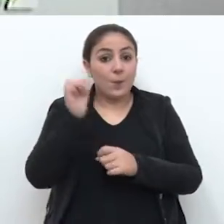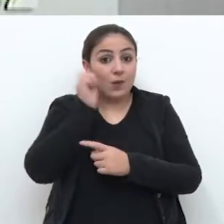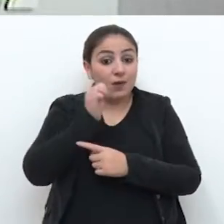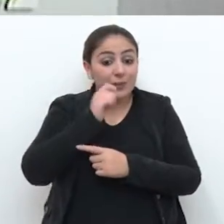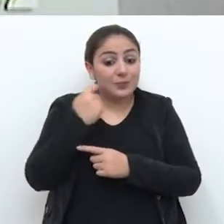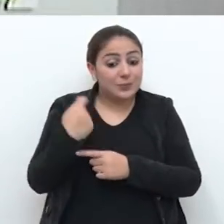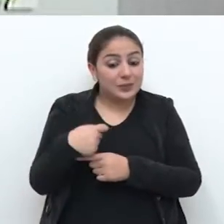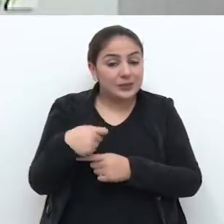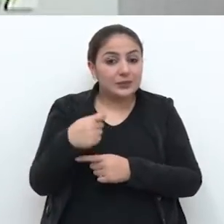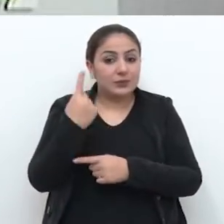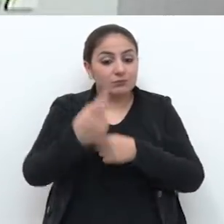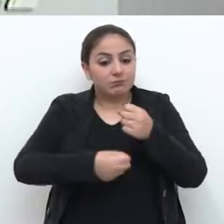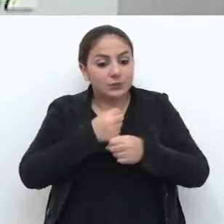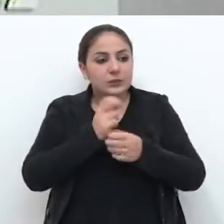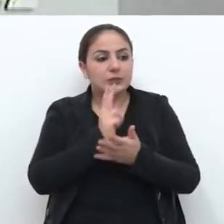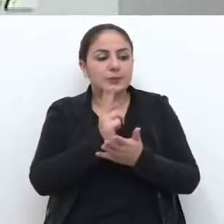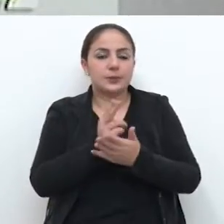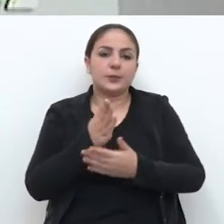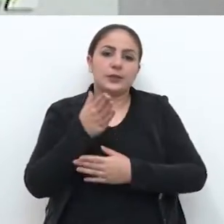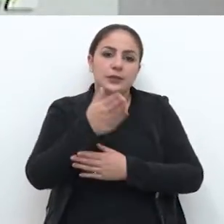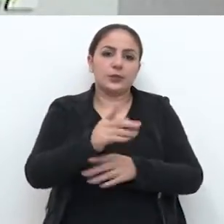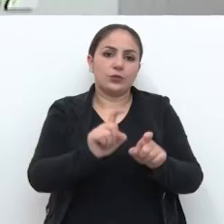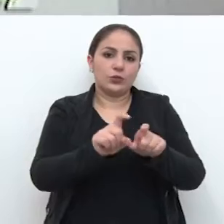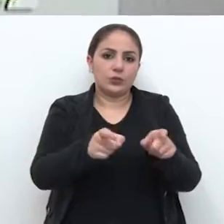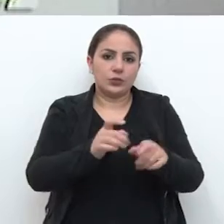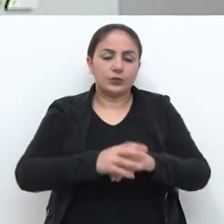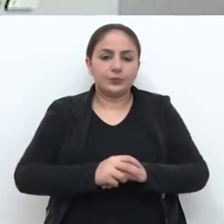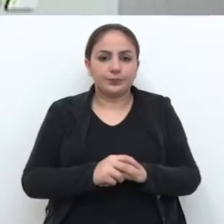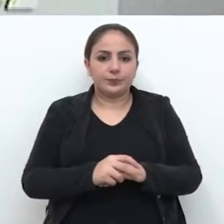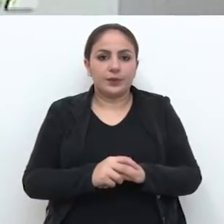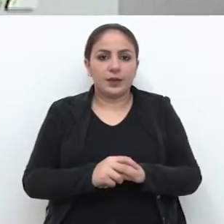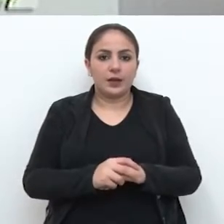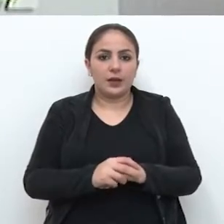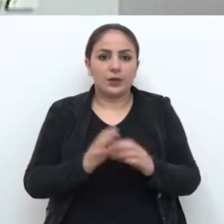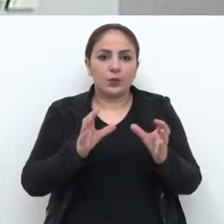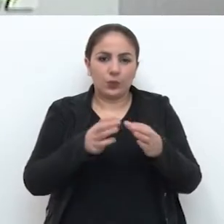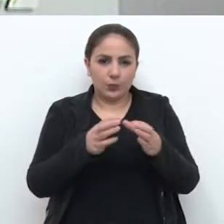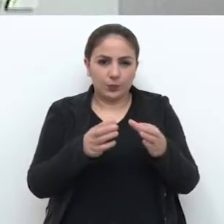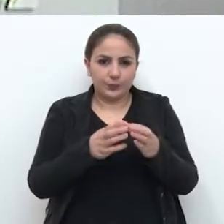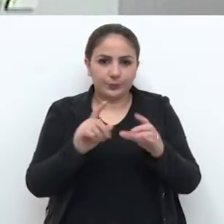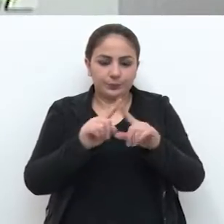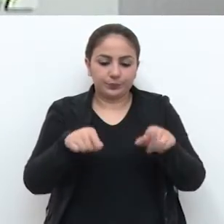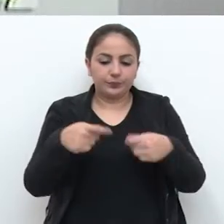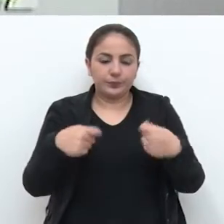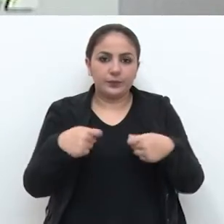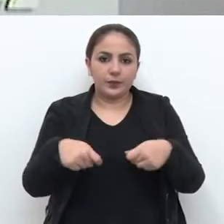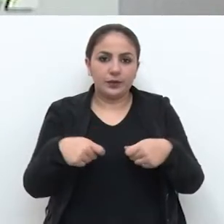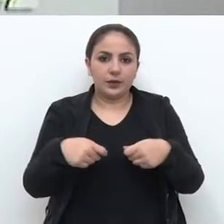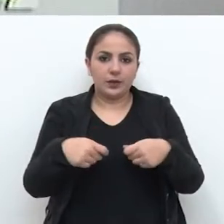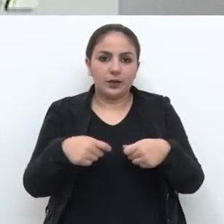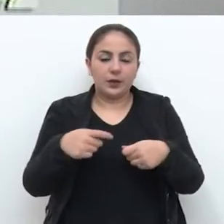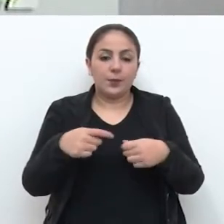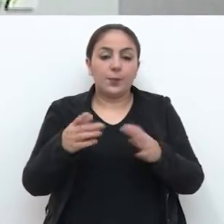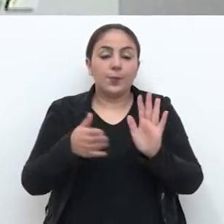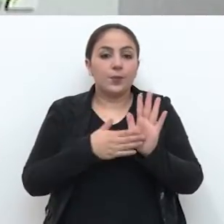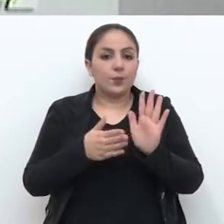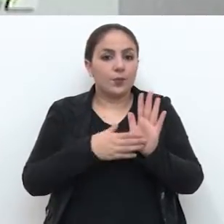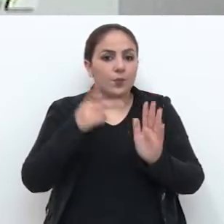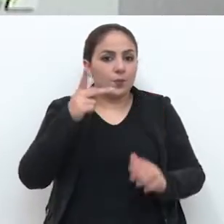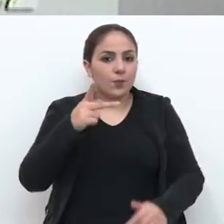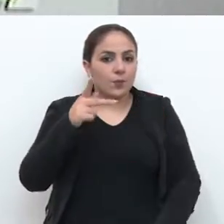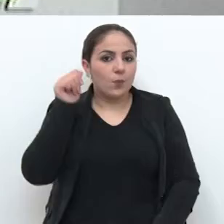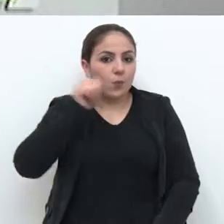anualmente procurar o seu ginecologista. E a rede pública tem que, através de políticas públicas, potencializar e